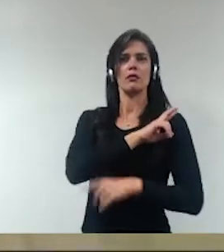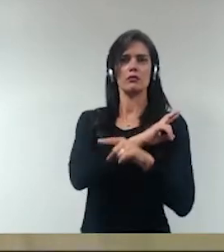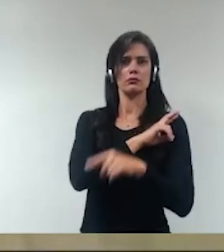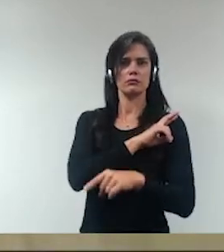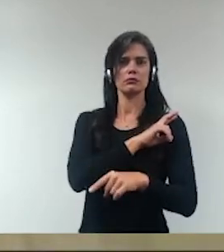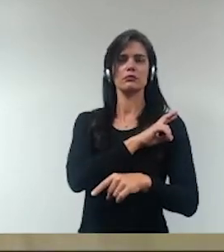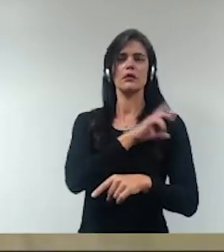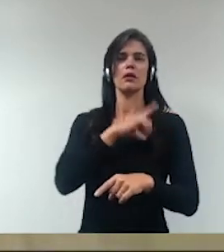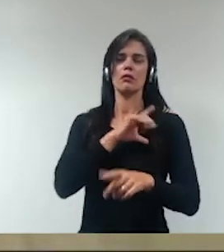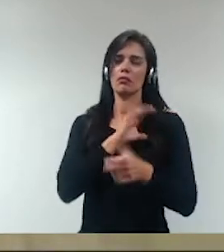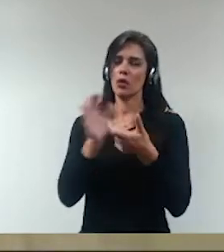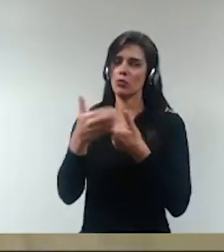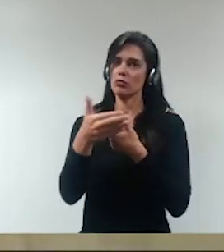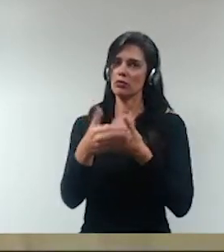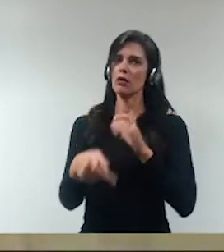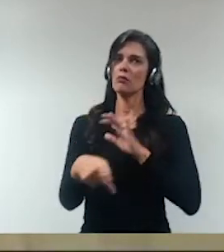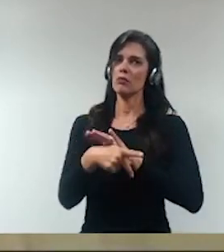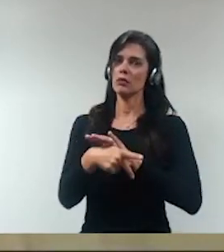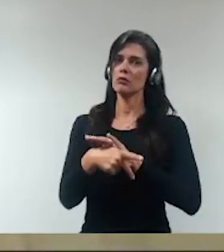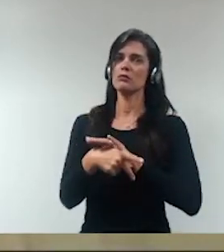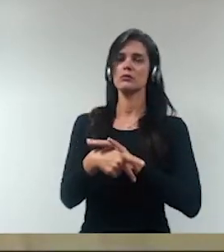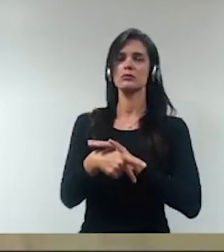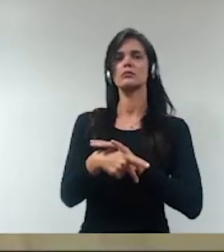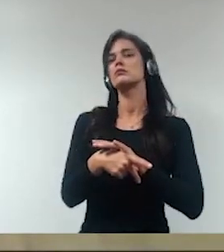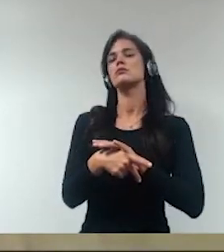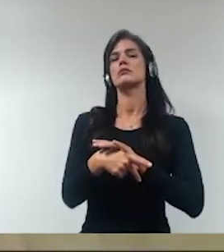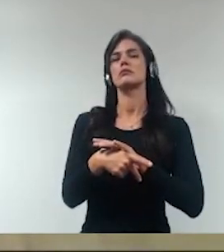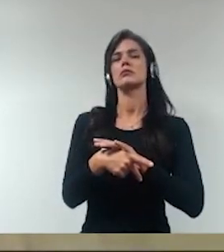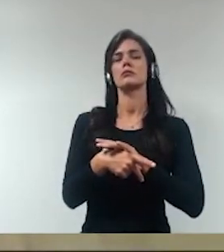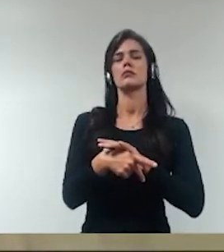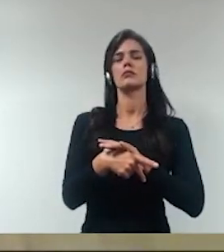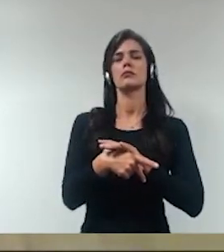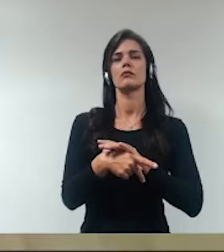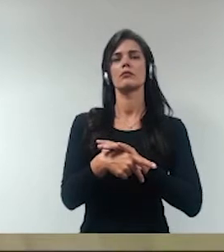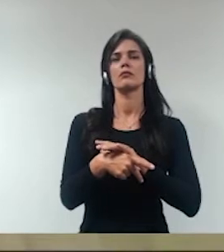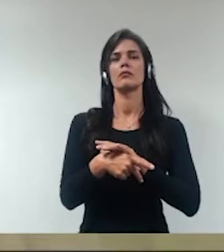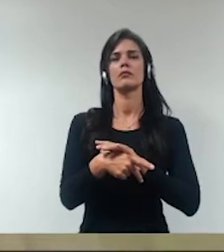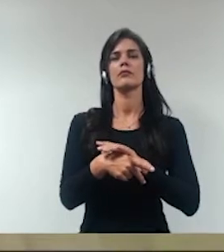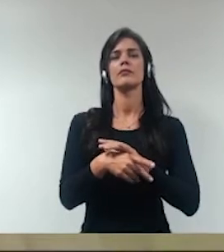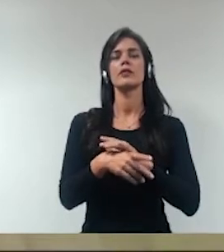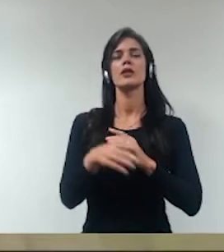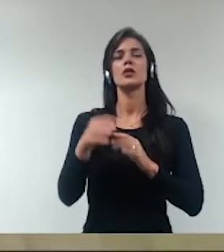-se denominar isso, né, é uma nomenclatura internacional, accountability.